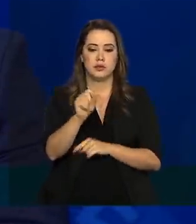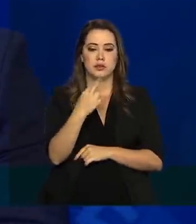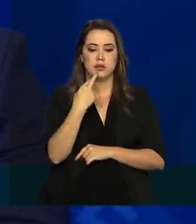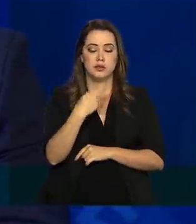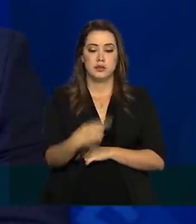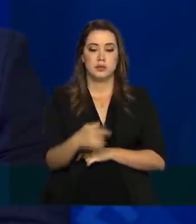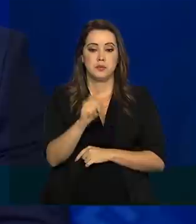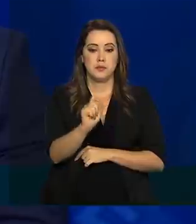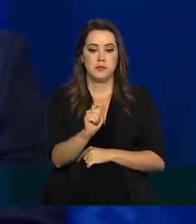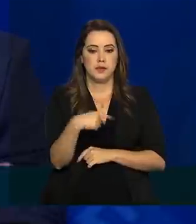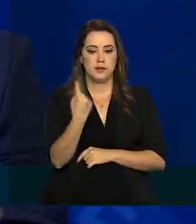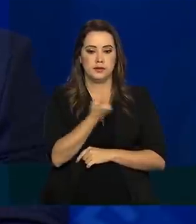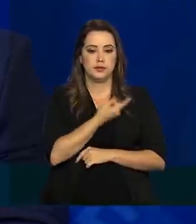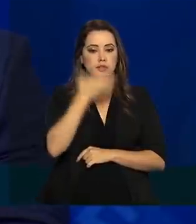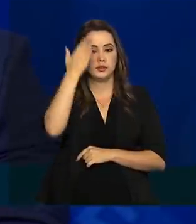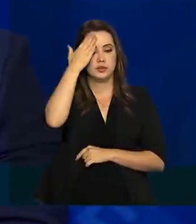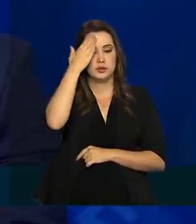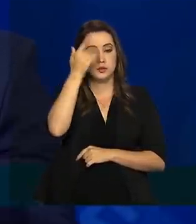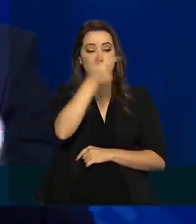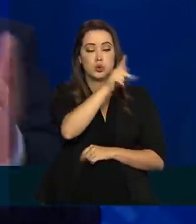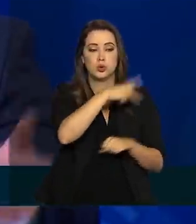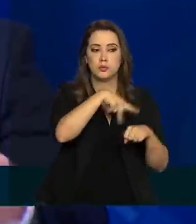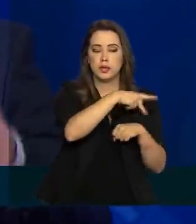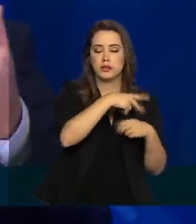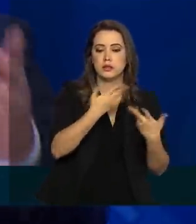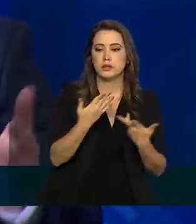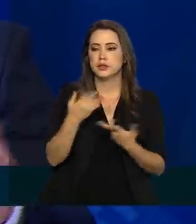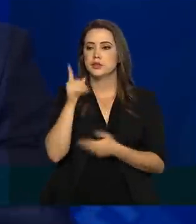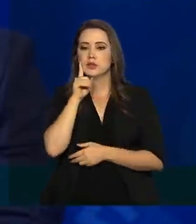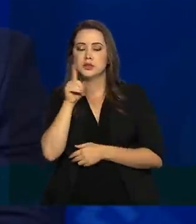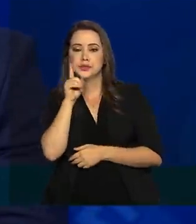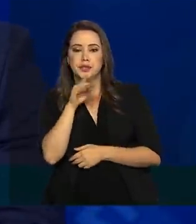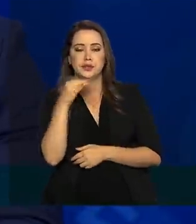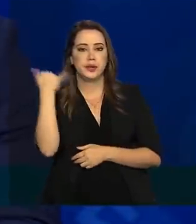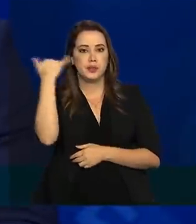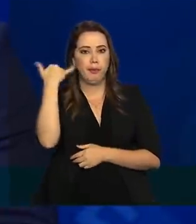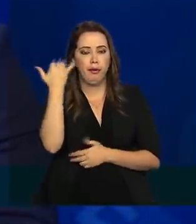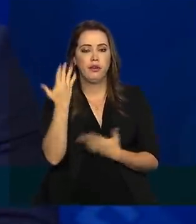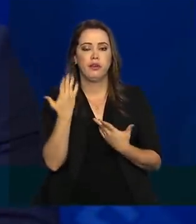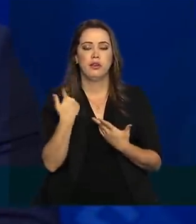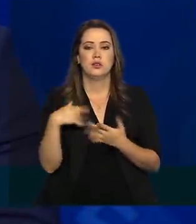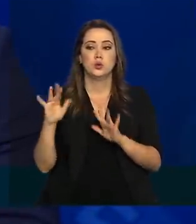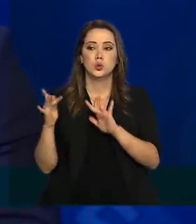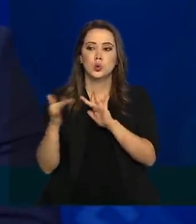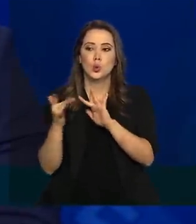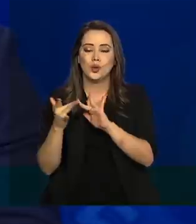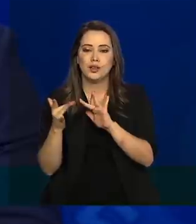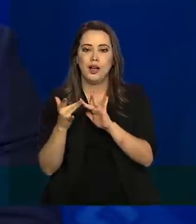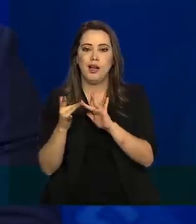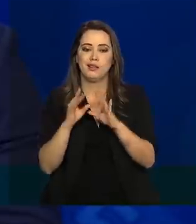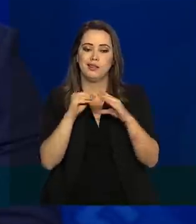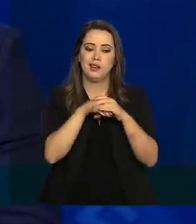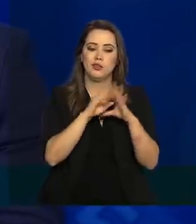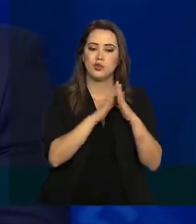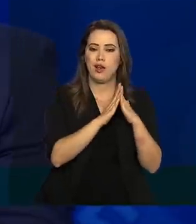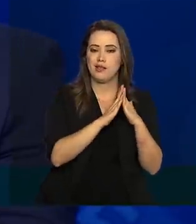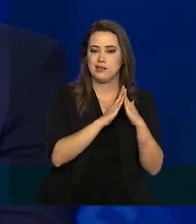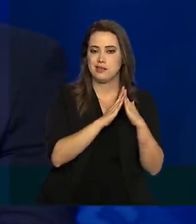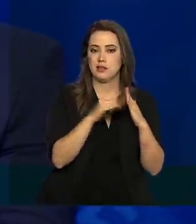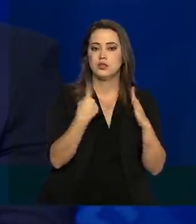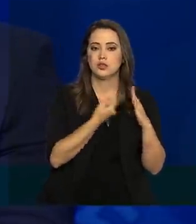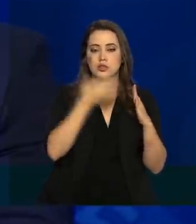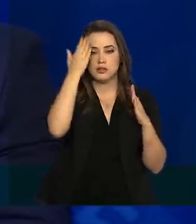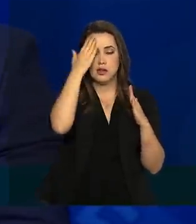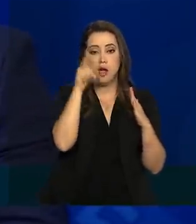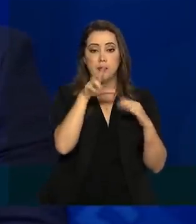resultados, que a gente já sabia de outros países, como os Estados Unidos, como a Espanha, do contato intradomiciliar, que a gente sabe disso. O